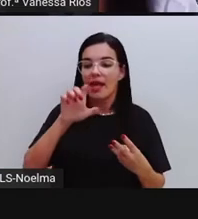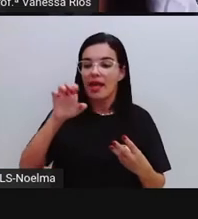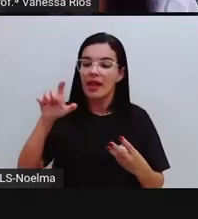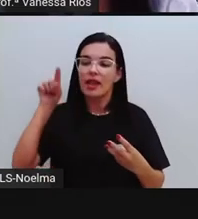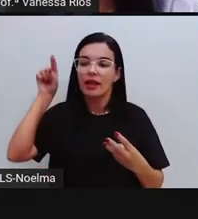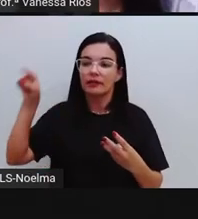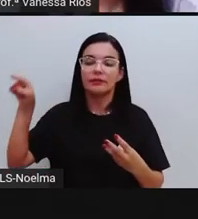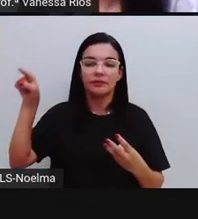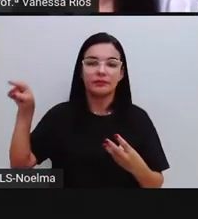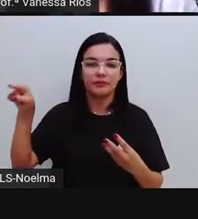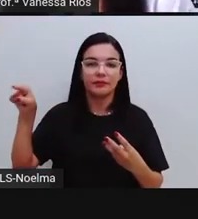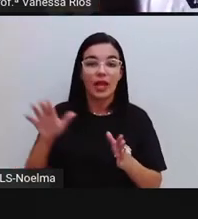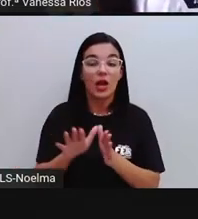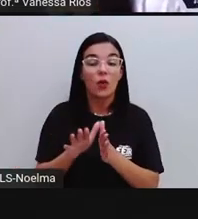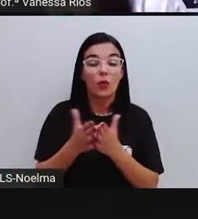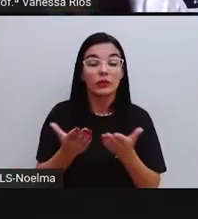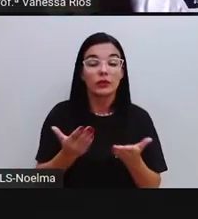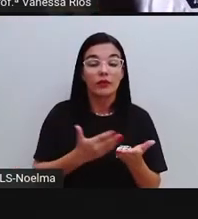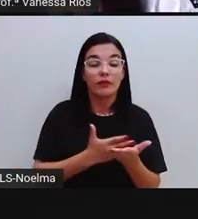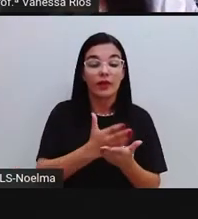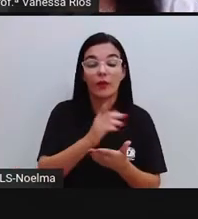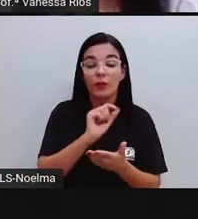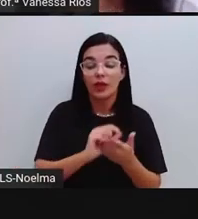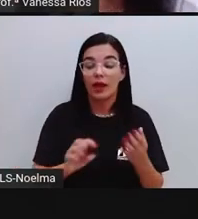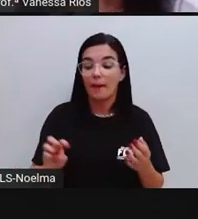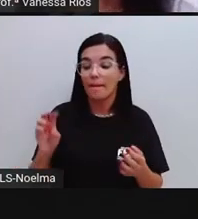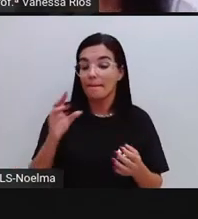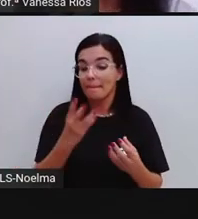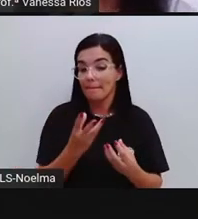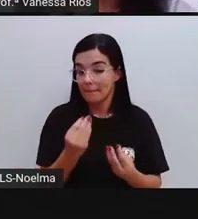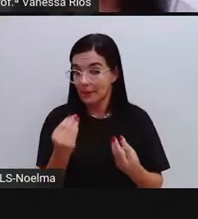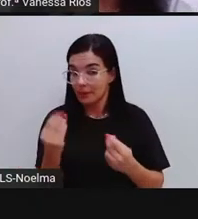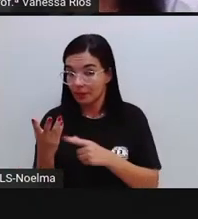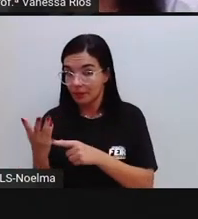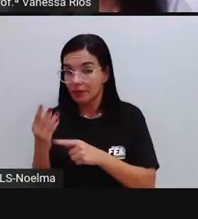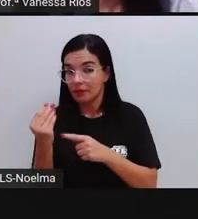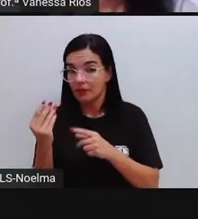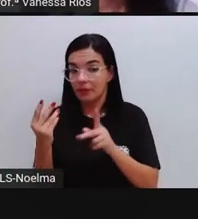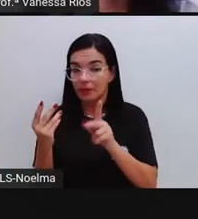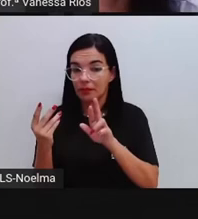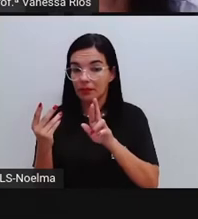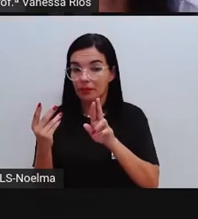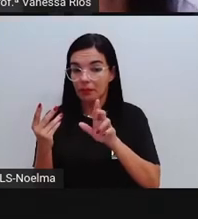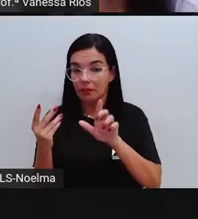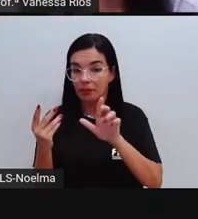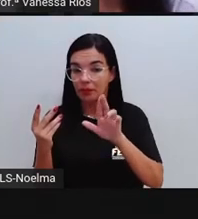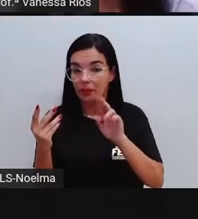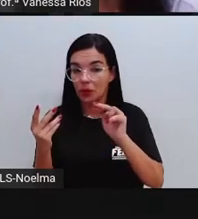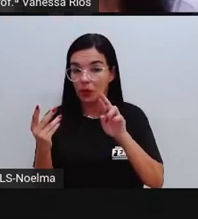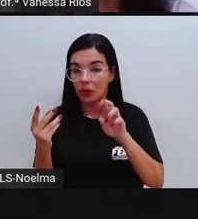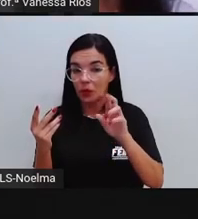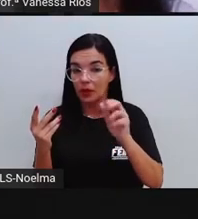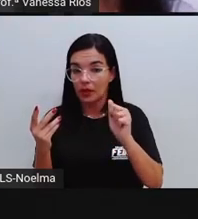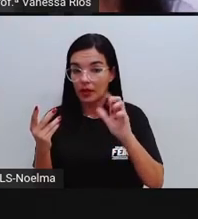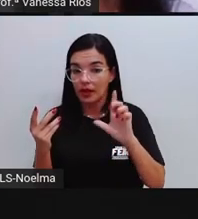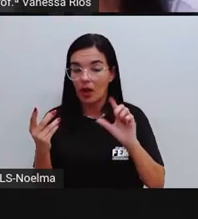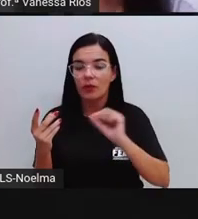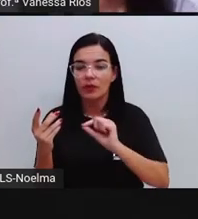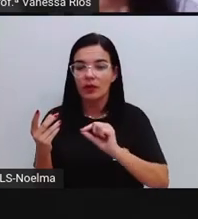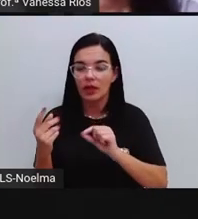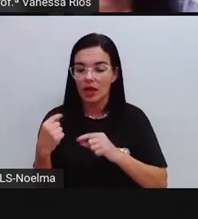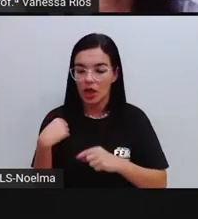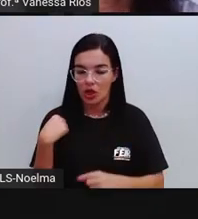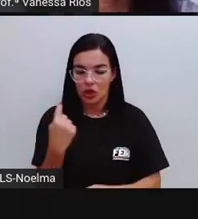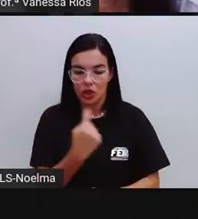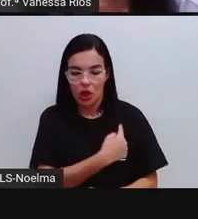ela. E quando a gente passa para o plural, a primeira pessoa aí do plural, nós. A segunda pessoa do plural,